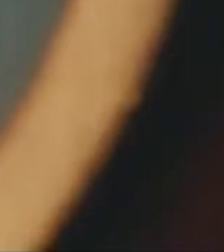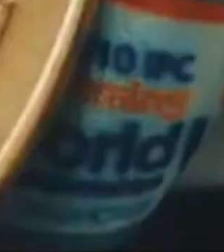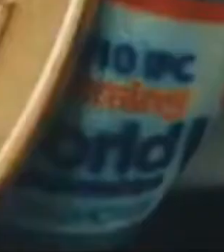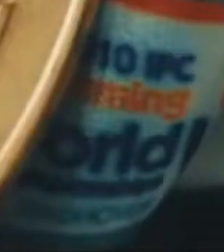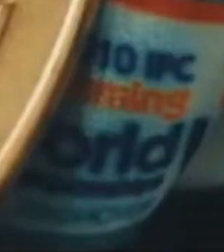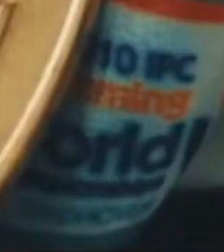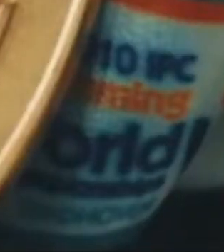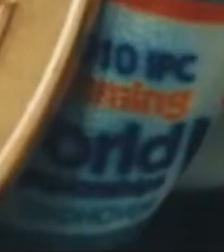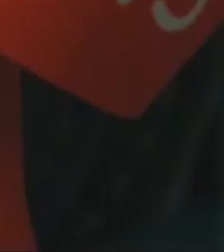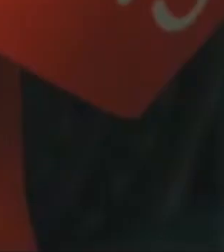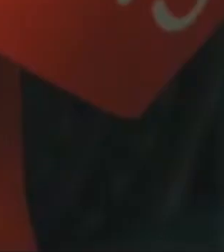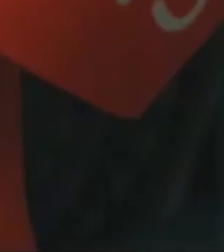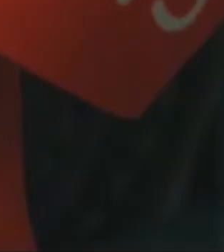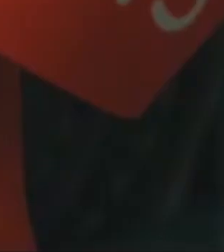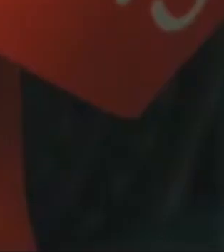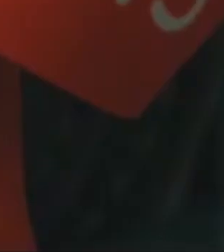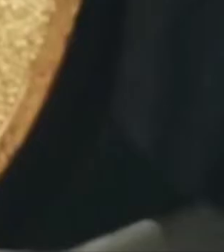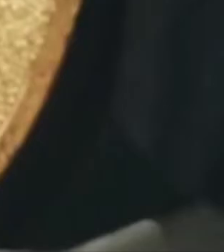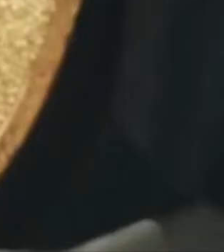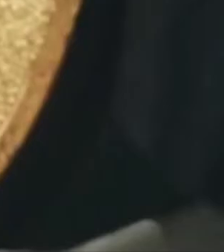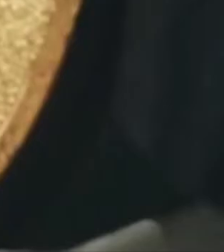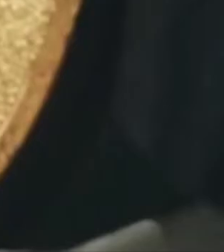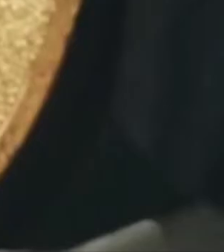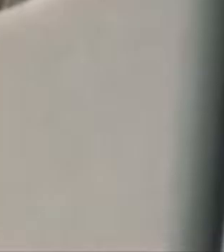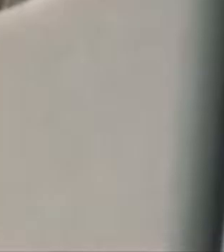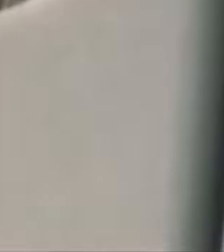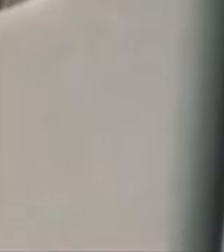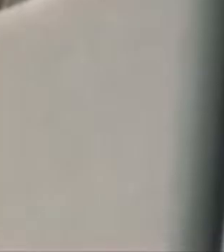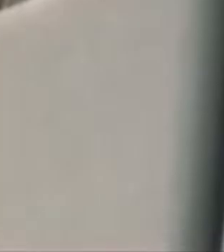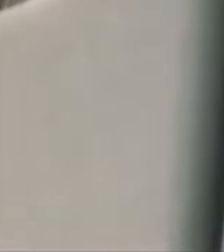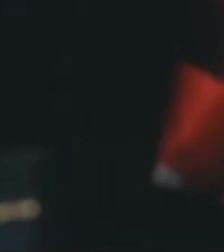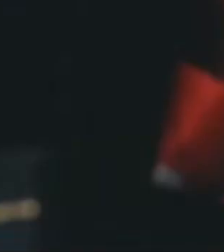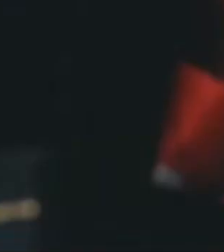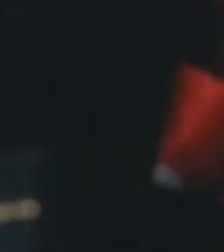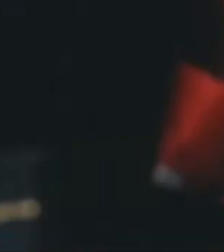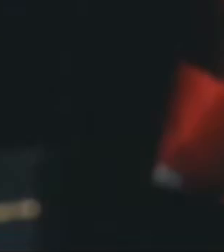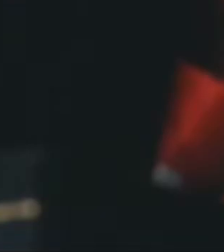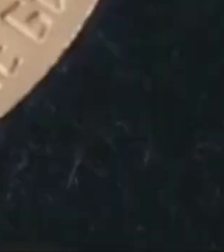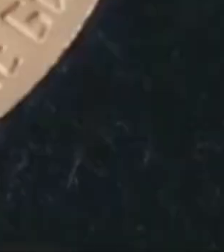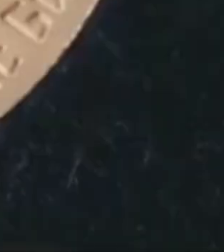Uma nova história Deus tem Filho meu